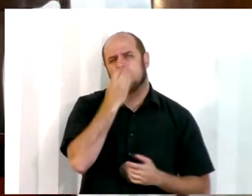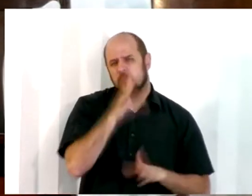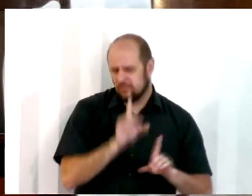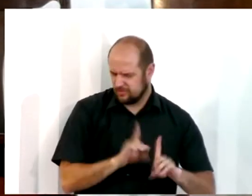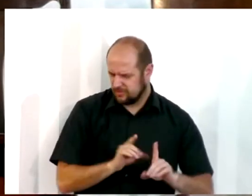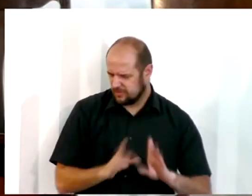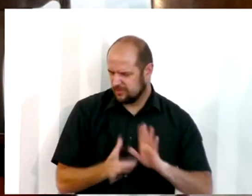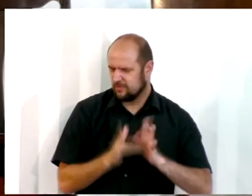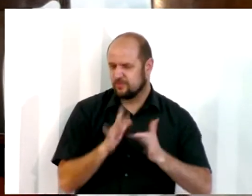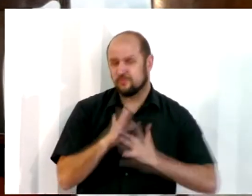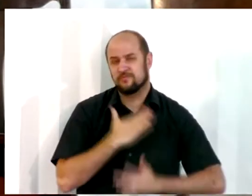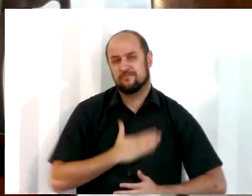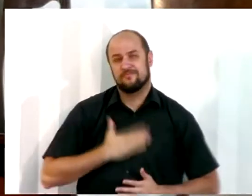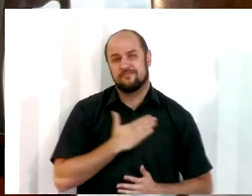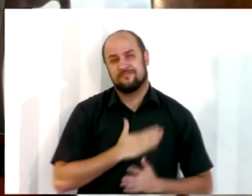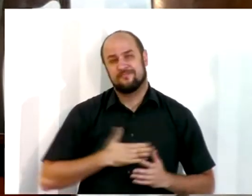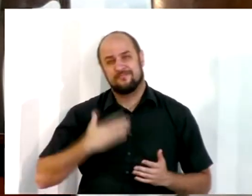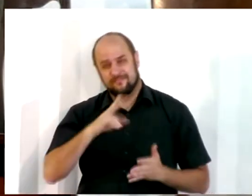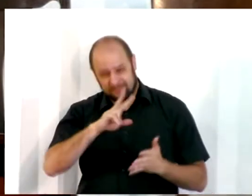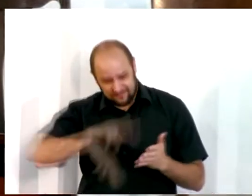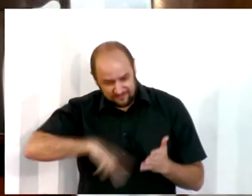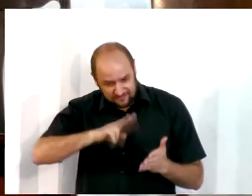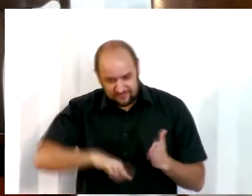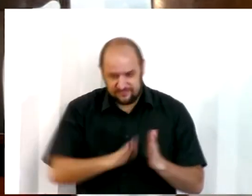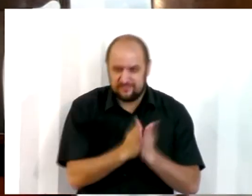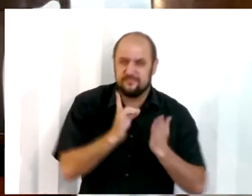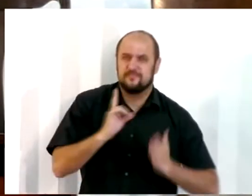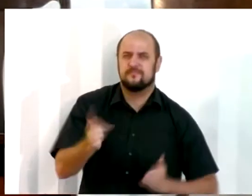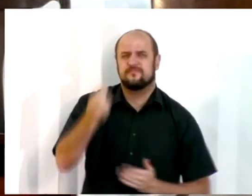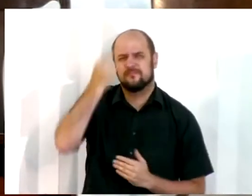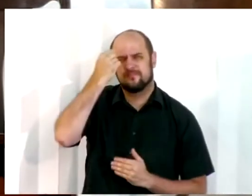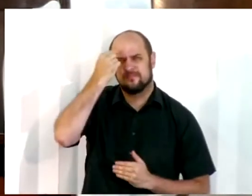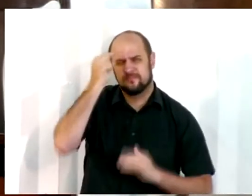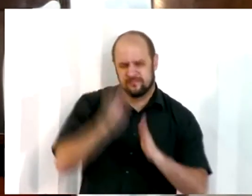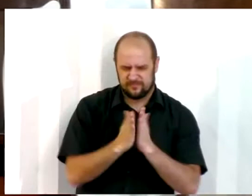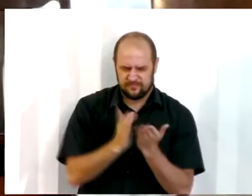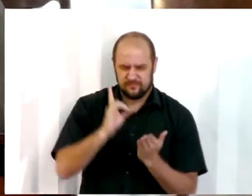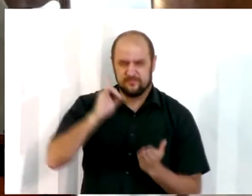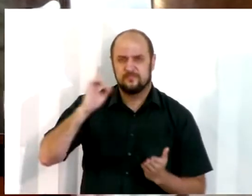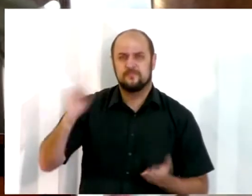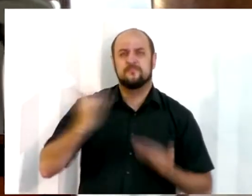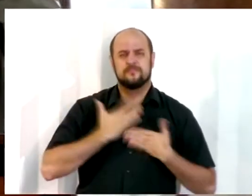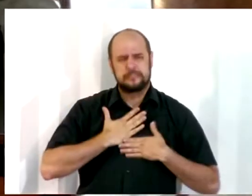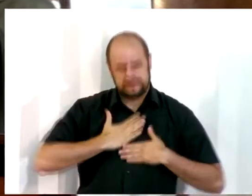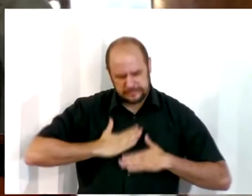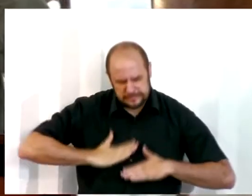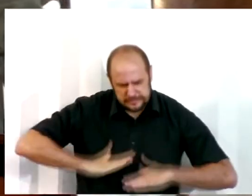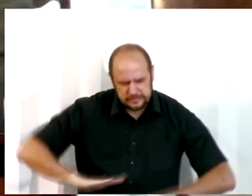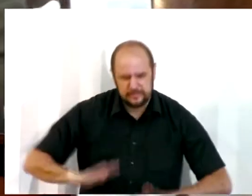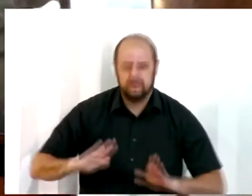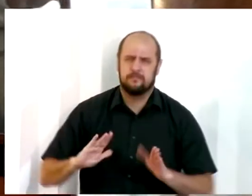tem prazer na Palavra, não tem pressa, lê a Palavra, medita na Palavra, descansa na Palavra.